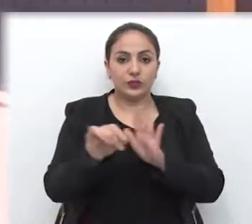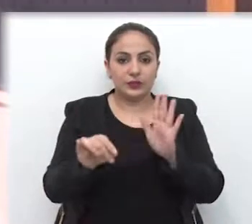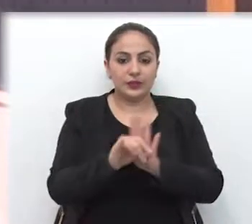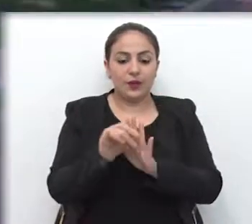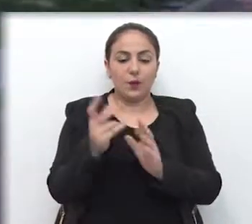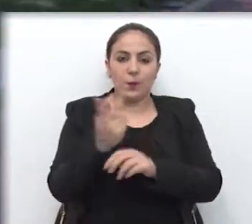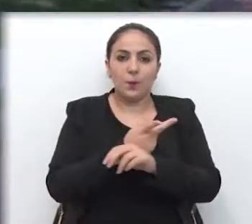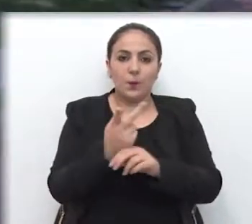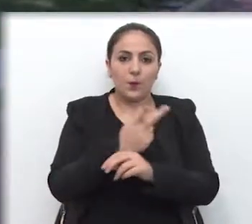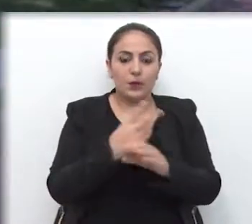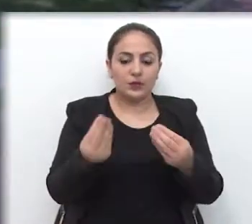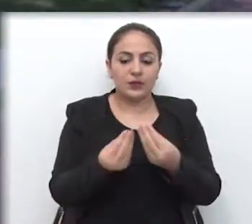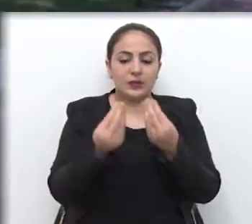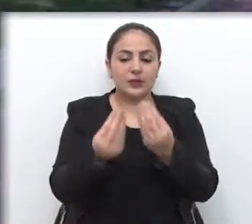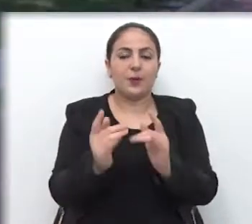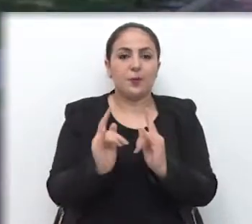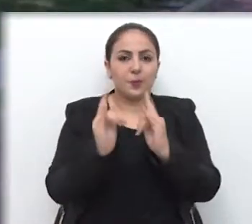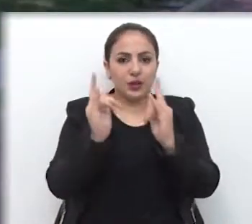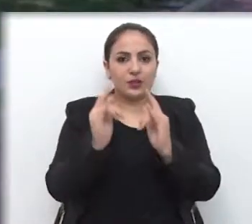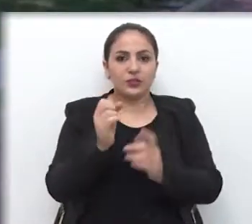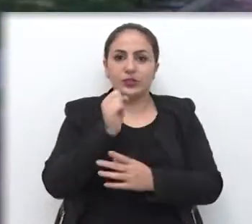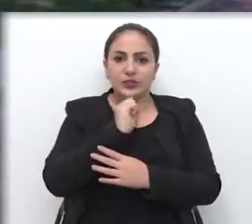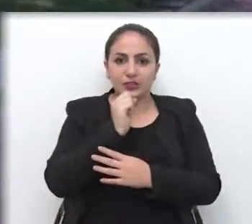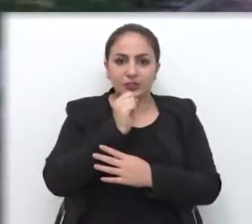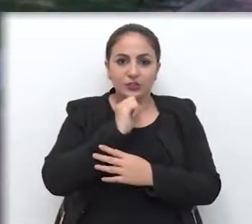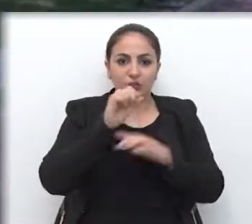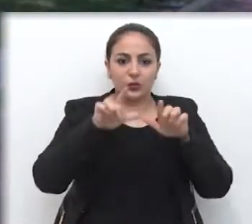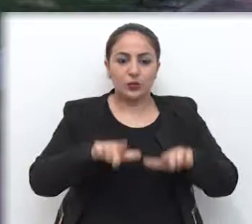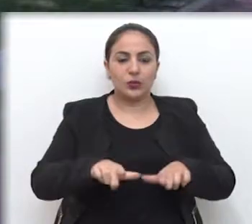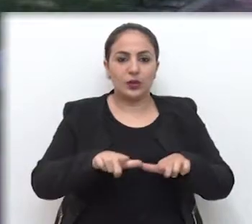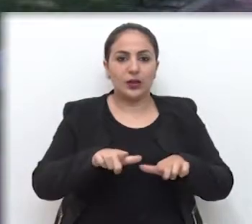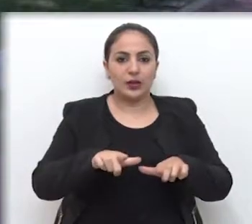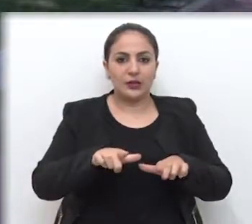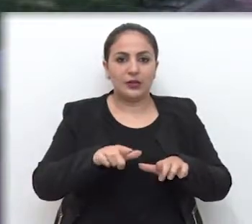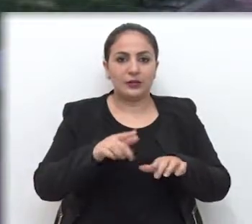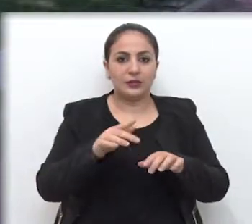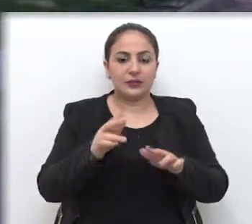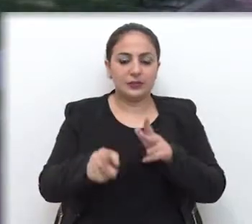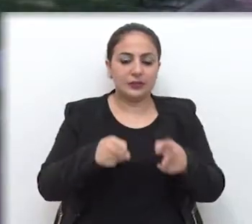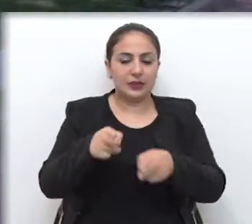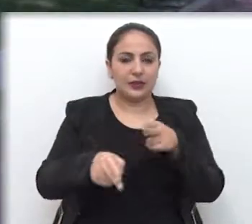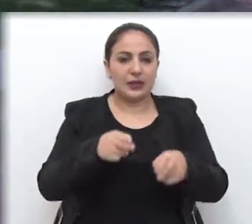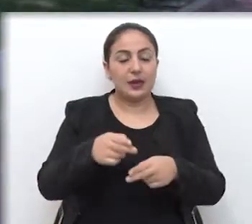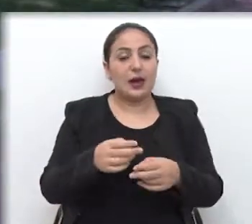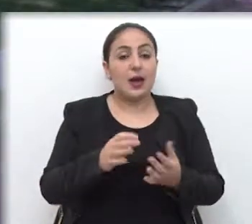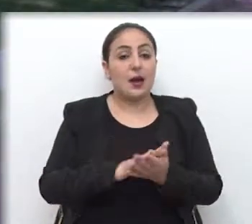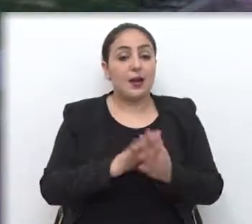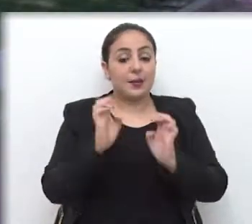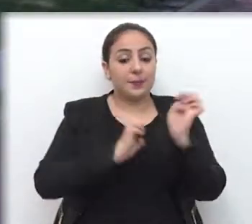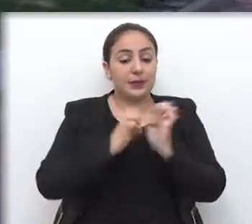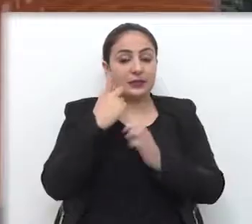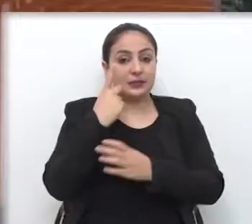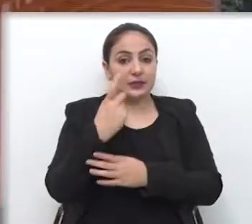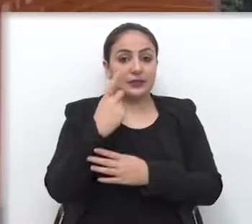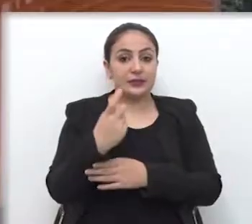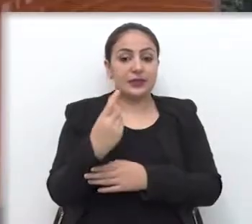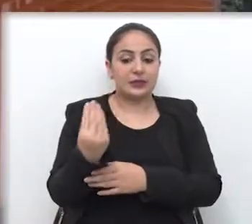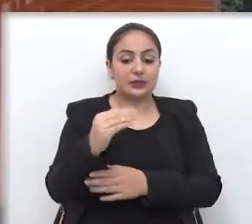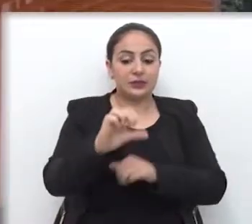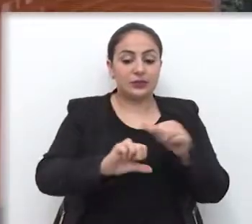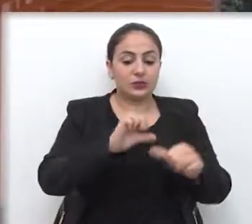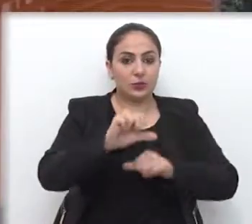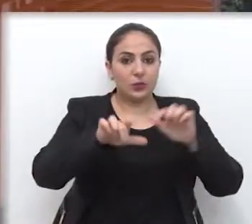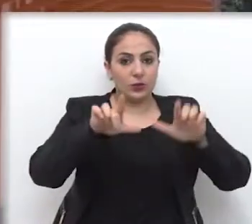concessão busca ceder o prédio da antiga Estação Férrea para empresas interessadas em transformar o local em um